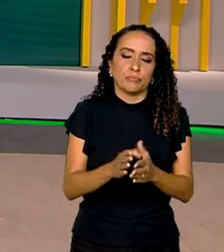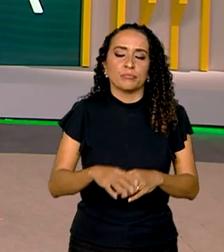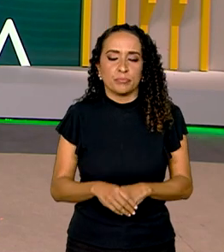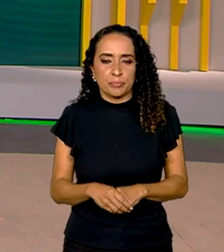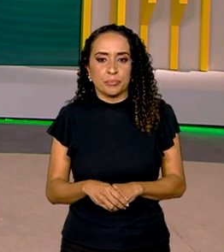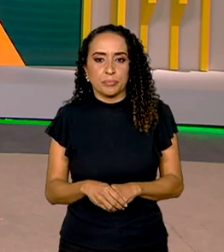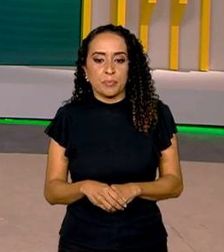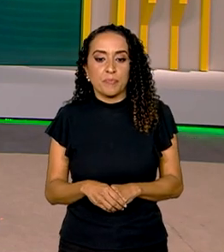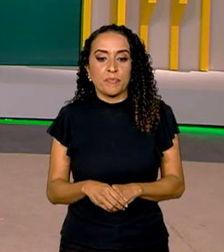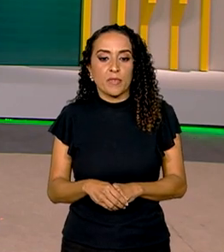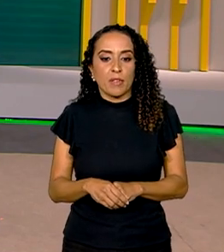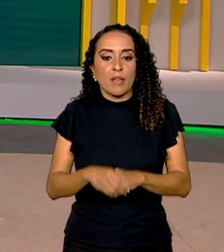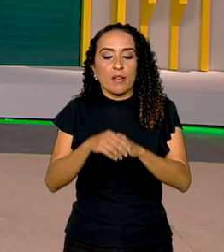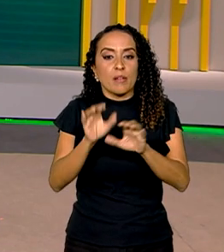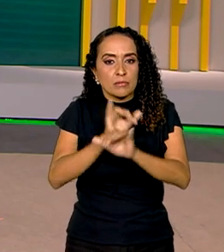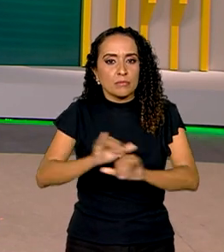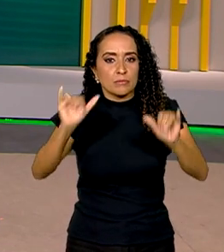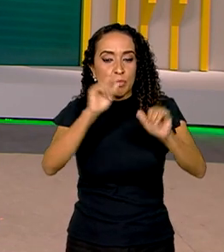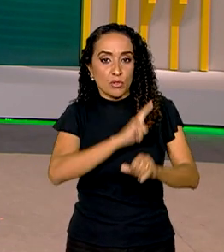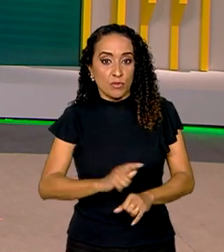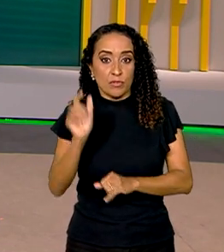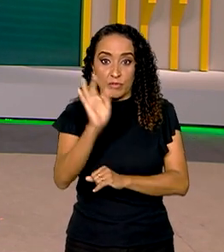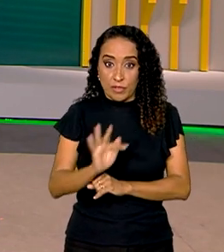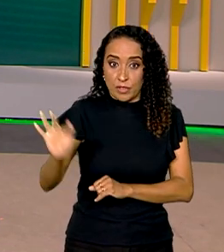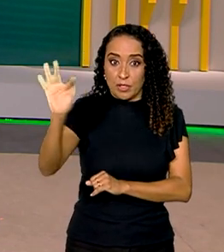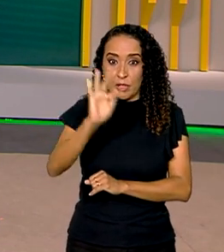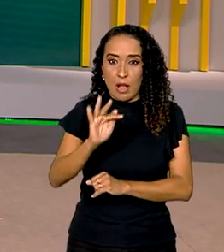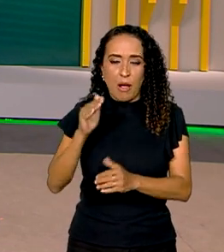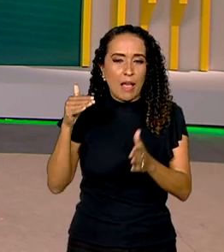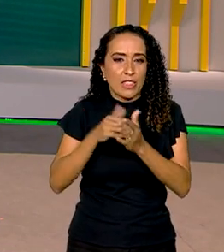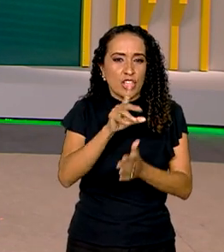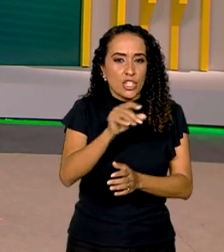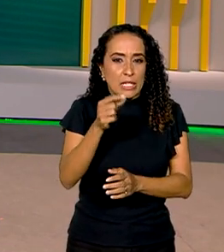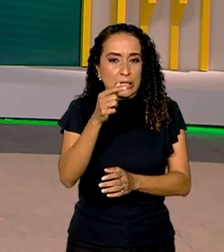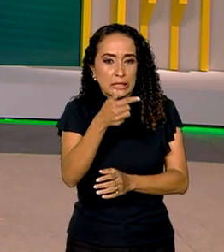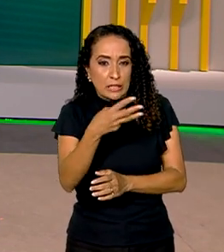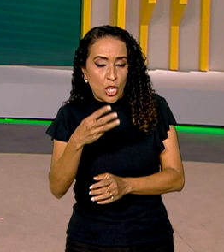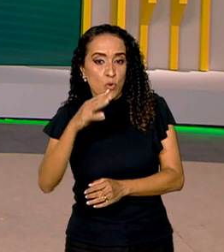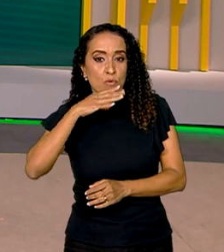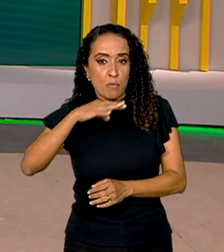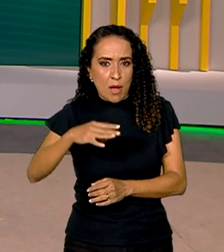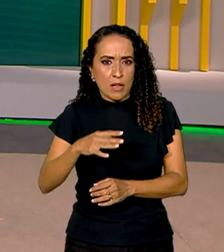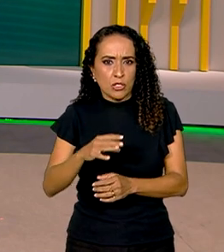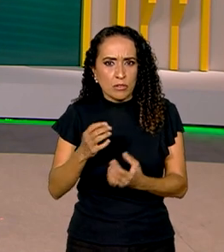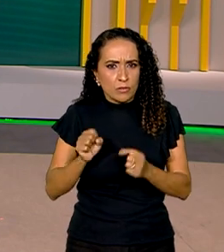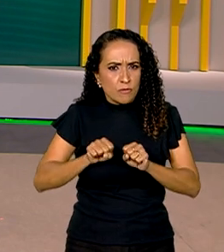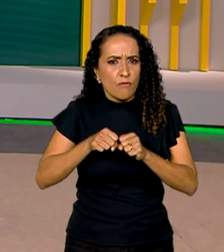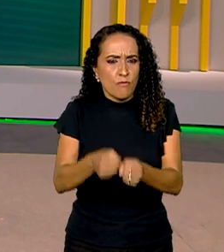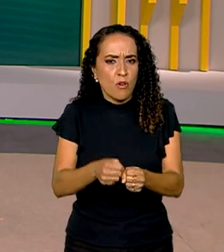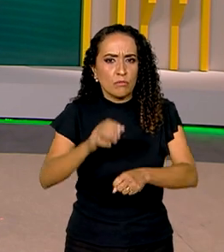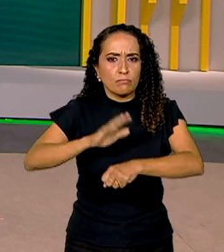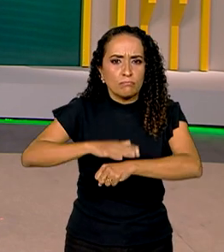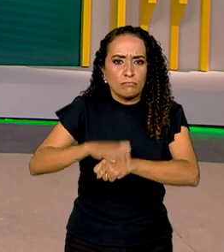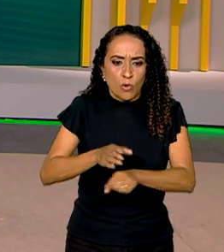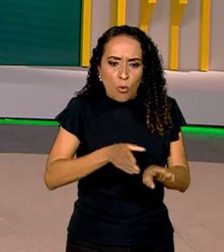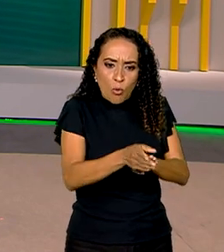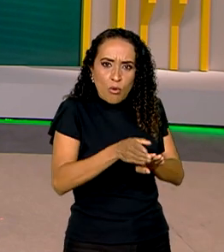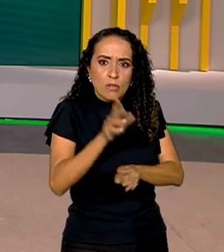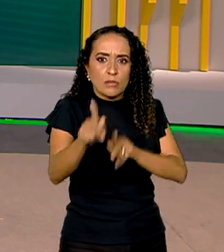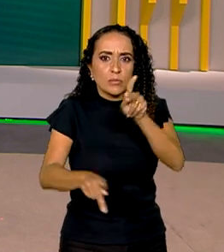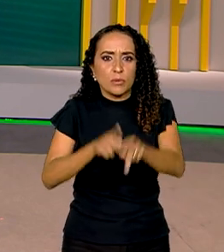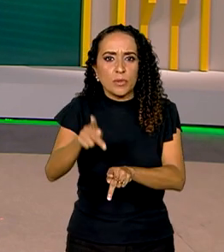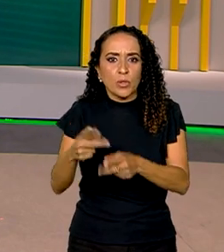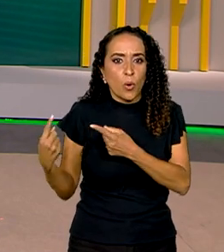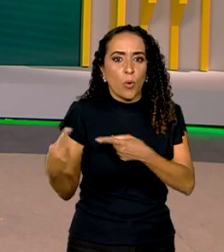Uma campanha do governo federal que segue até 31 de março, reforça as ações e orienta a população